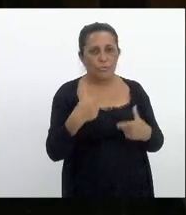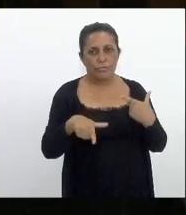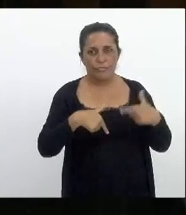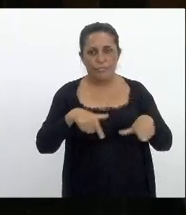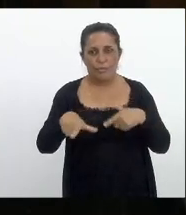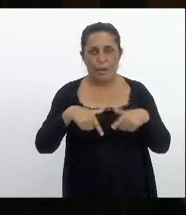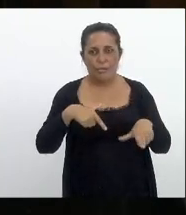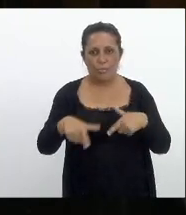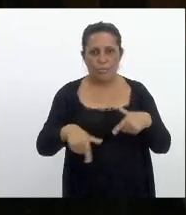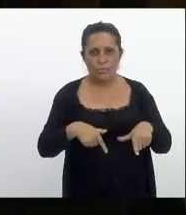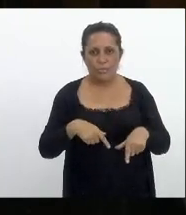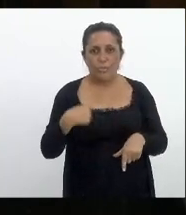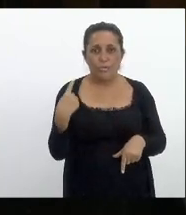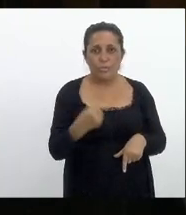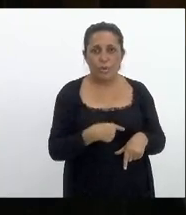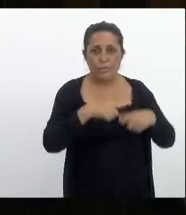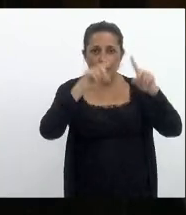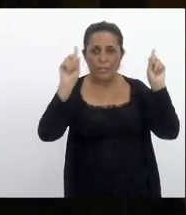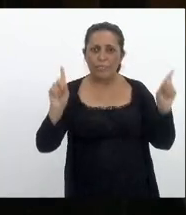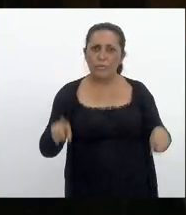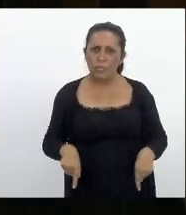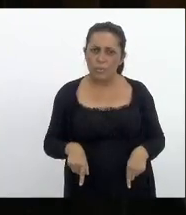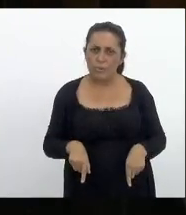são os nossos servidores